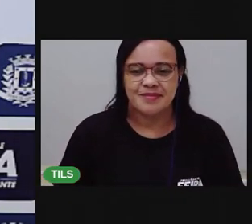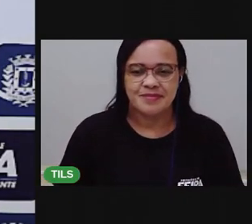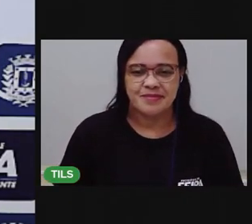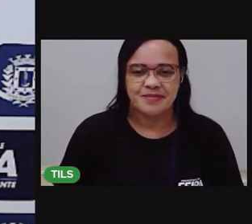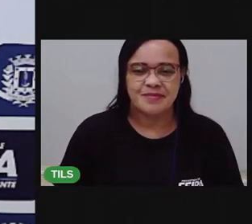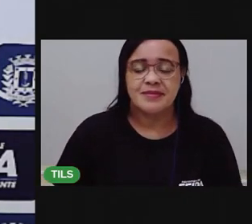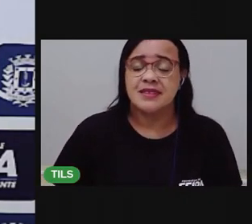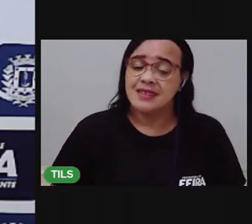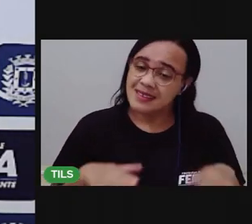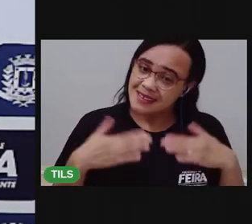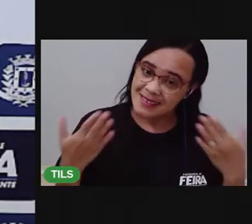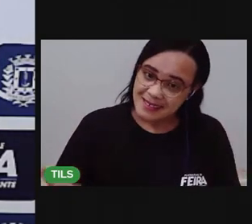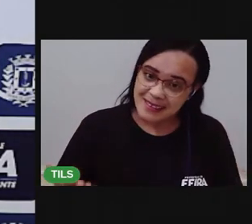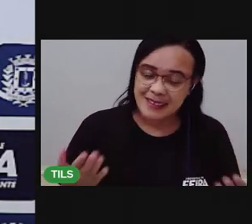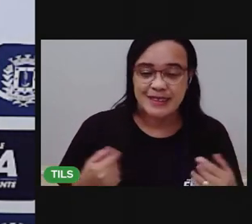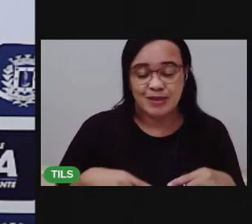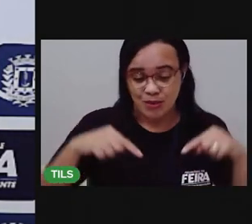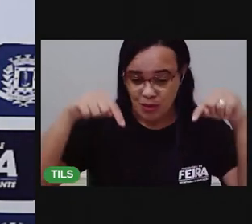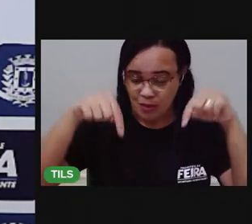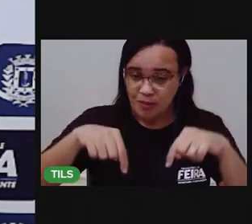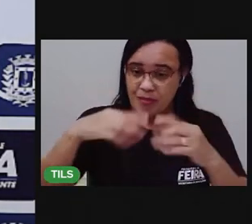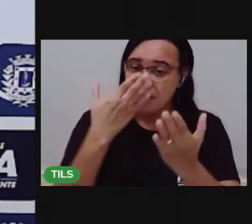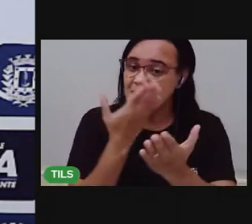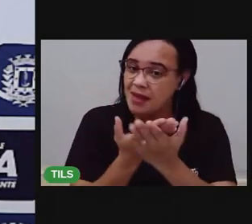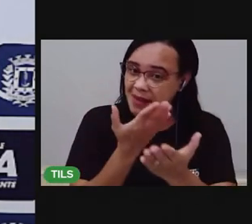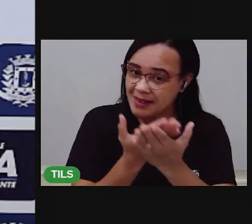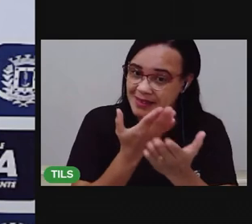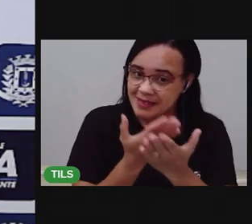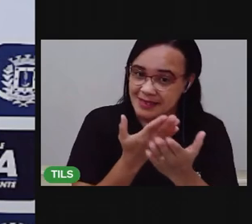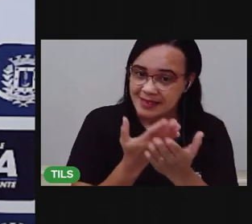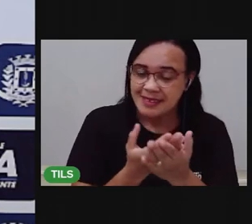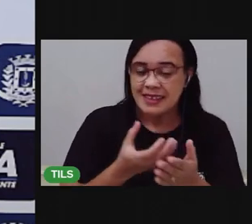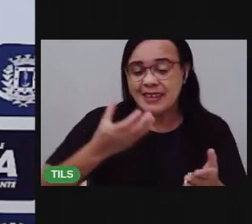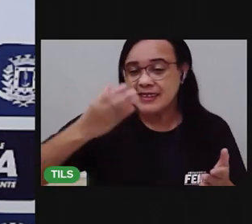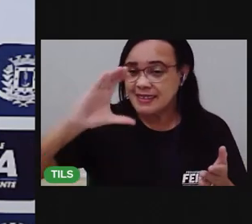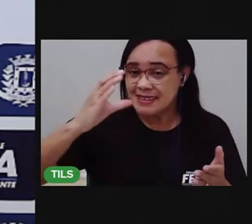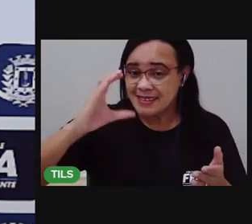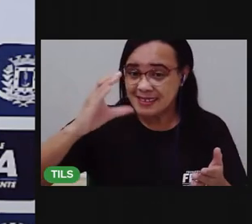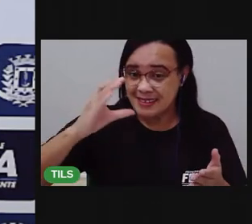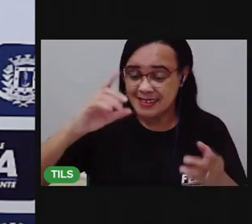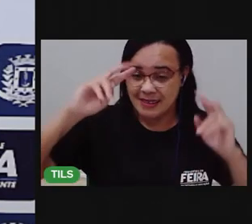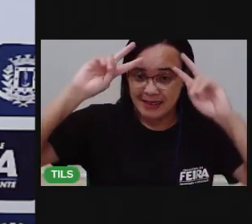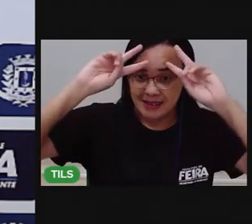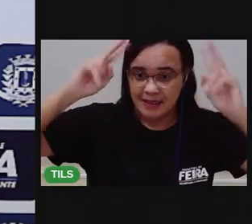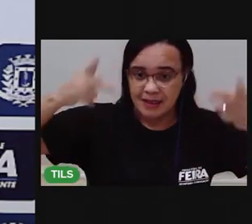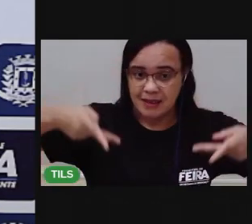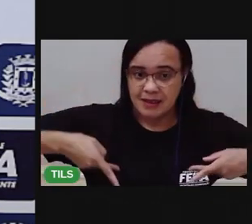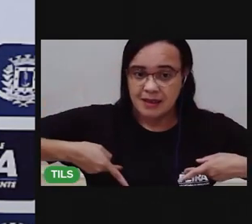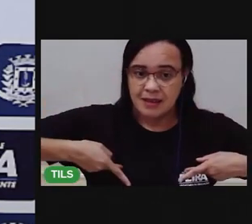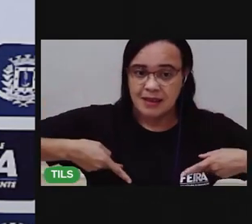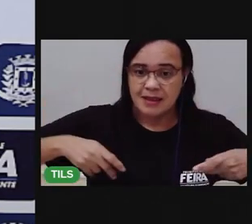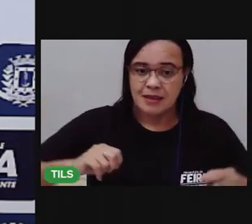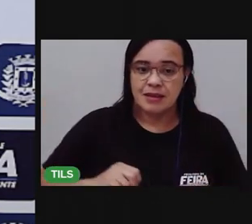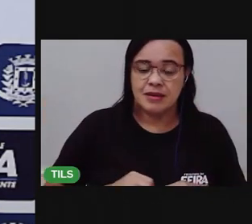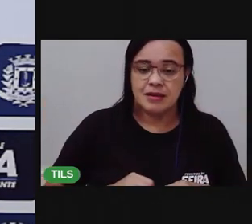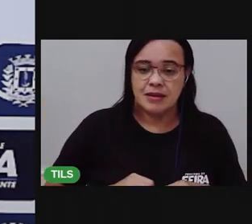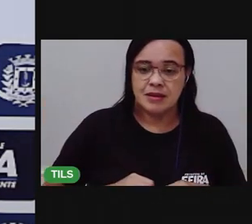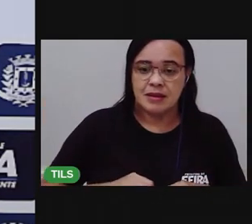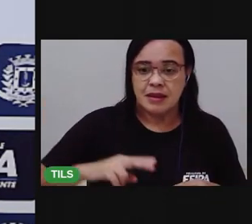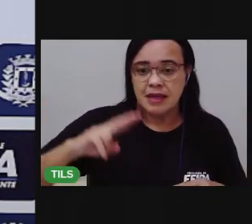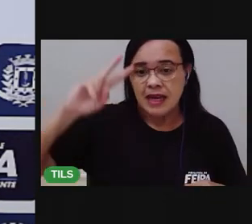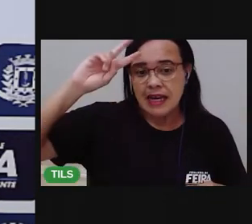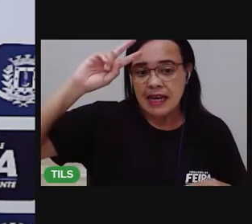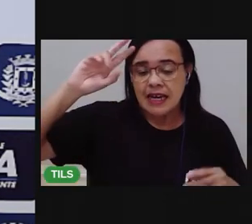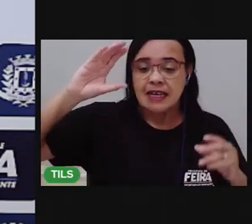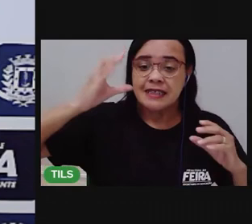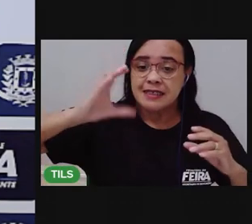Então, crianças, nessa aula de ciências humanas, de ciências humanas, de ciências da